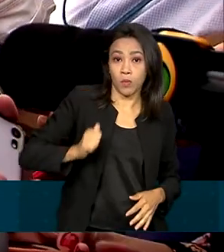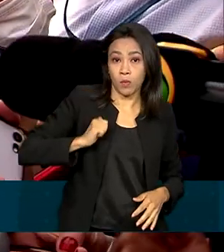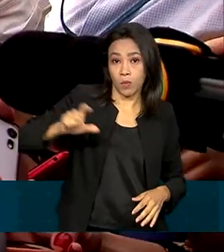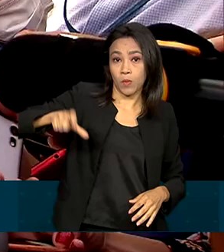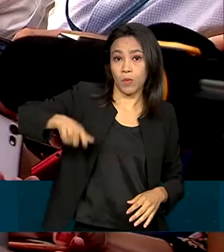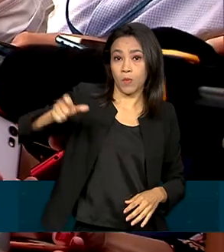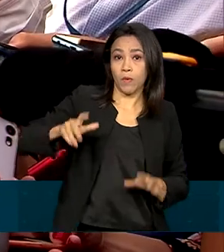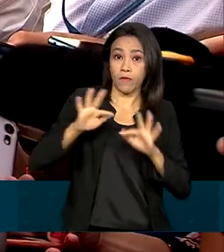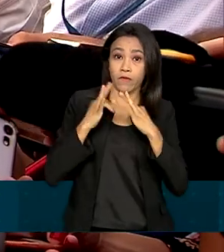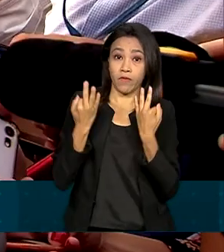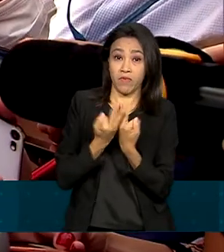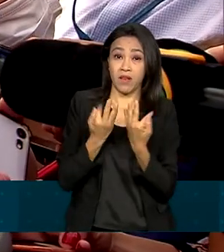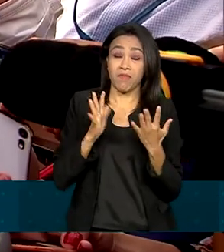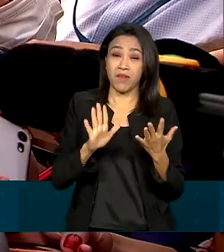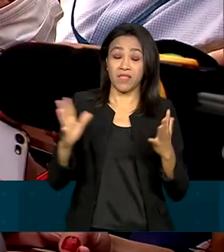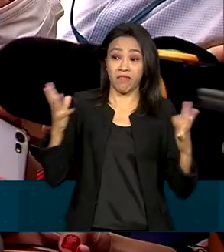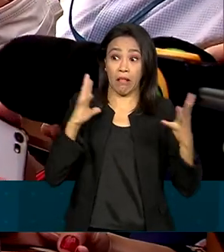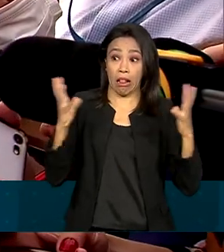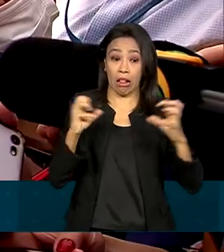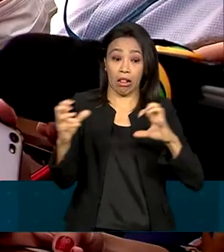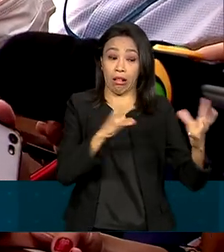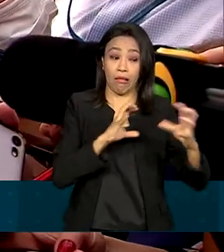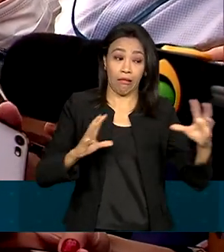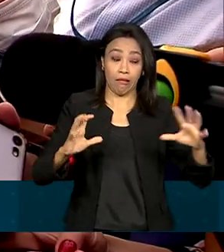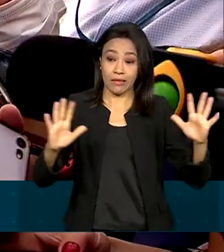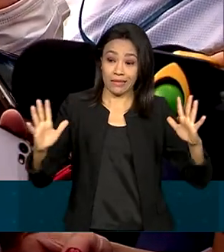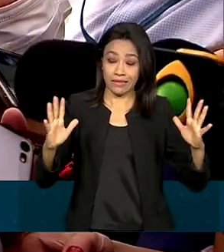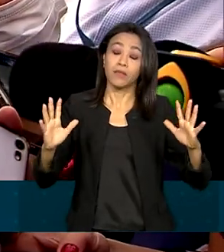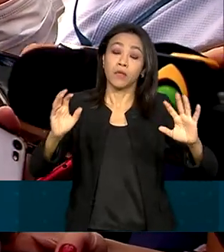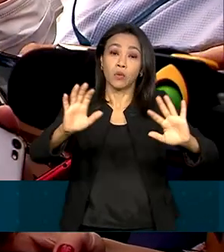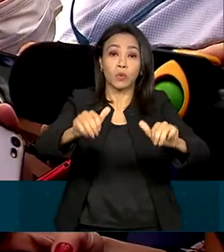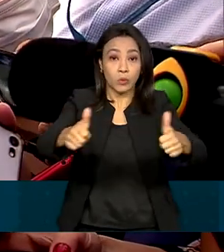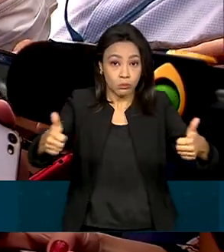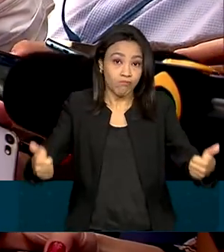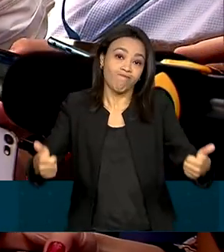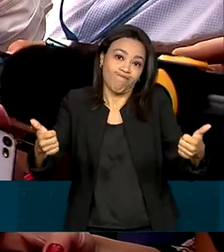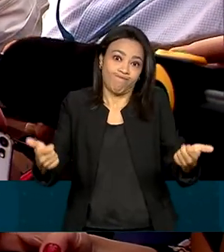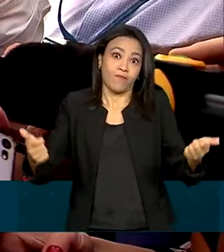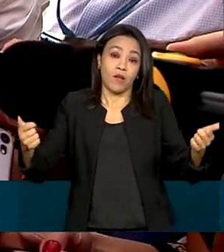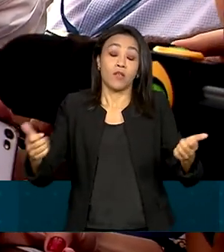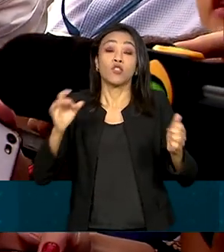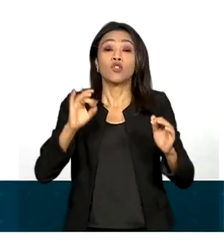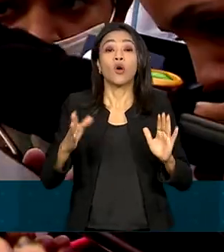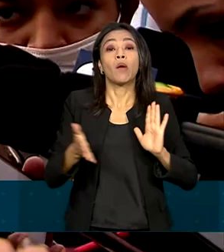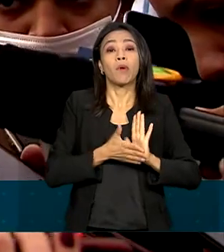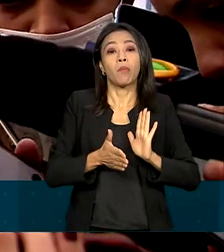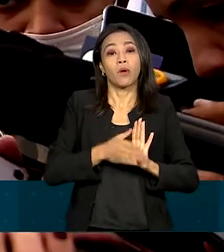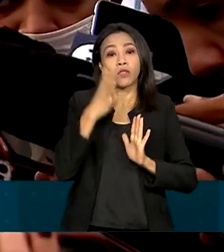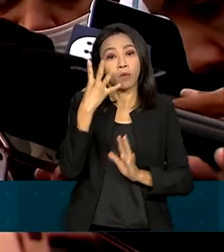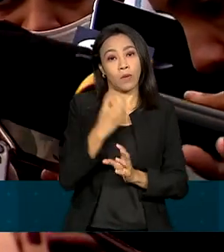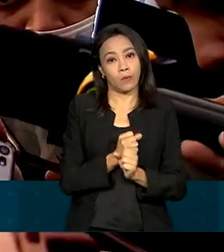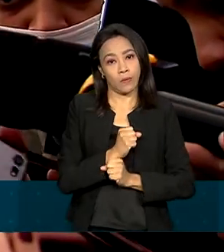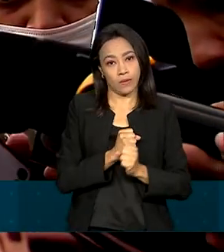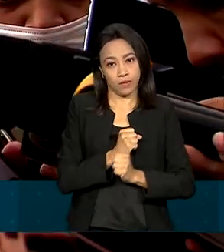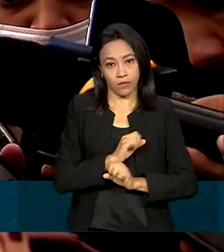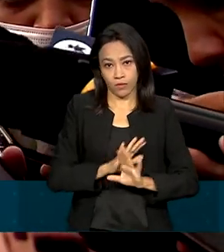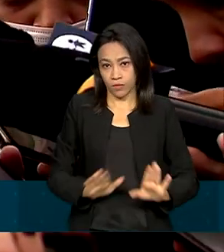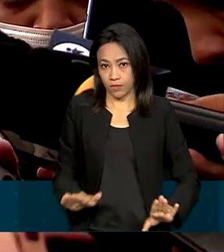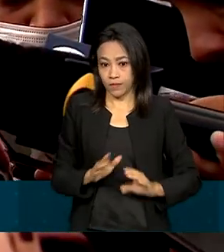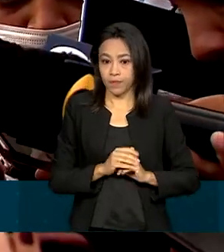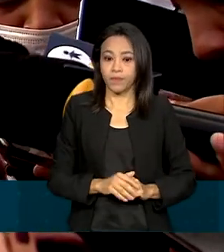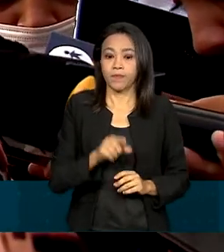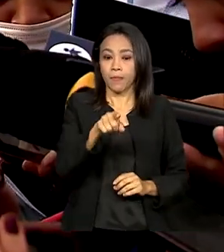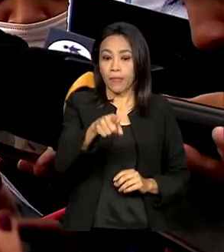muitas reações que houve, chegou-se a proposta de quatro anos. É a excepcionalização do